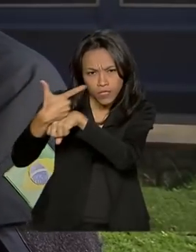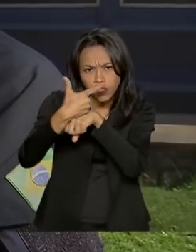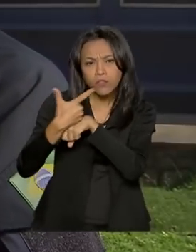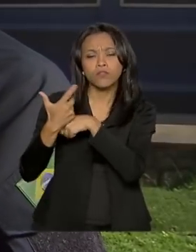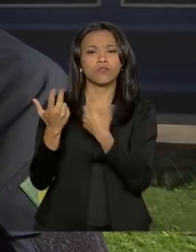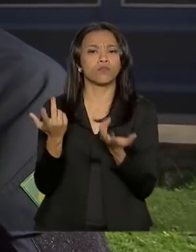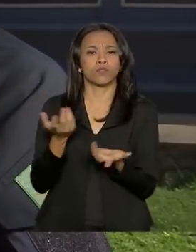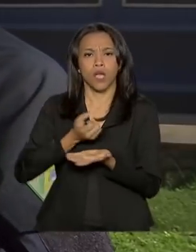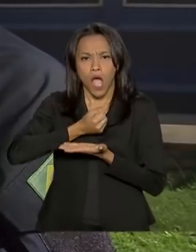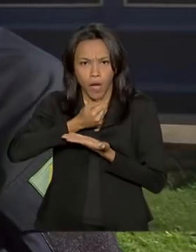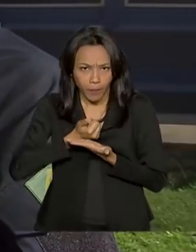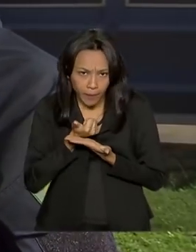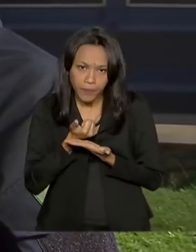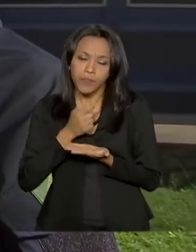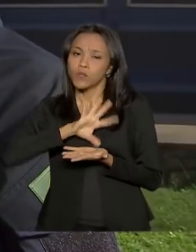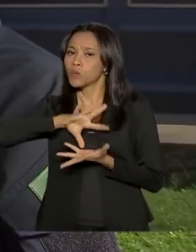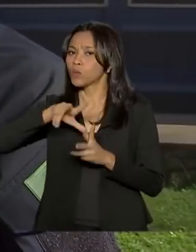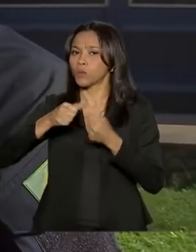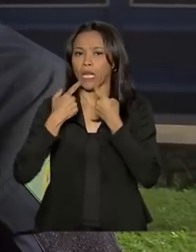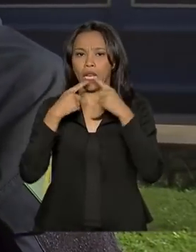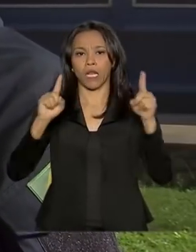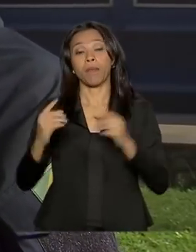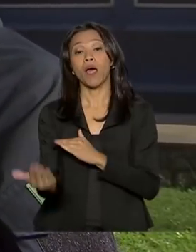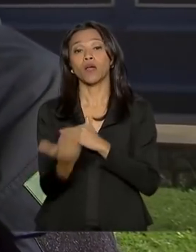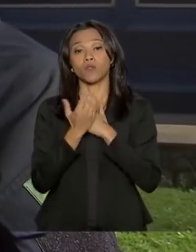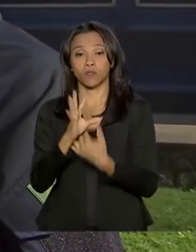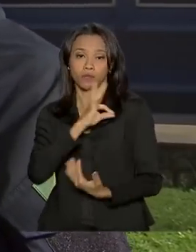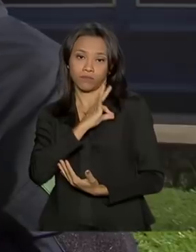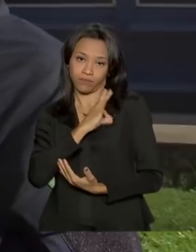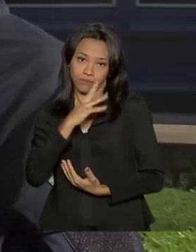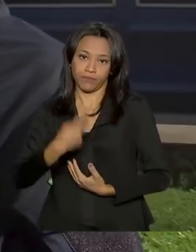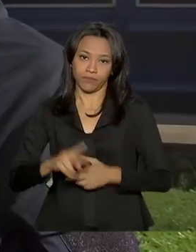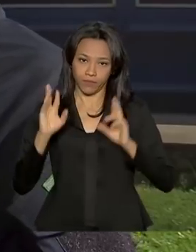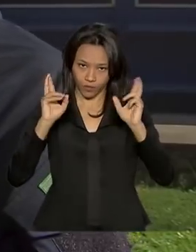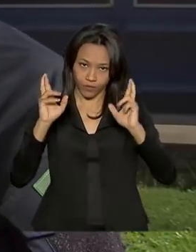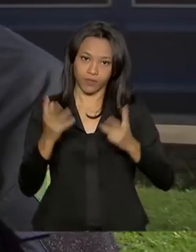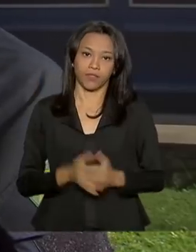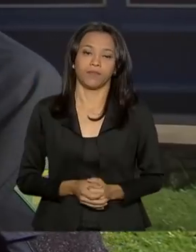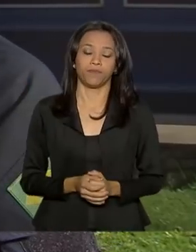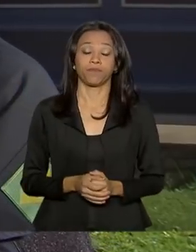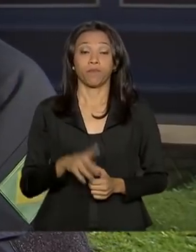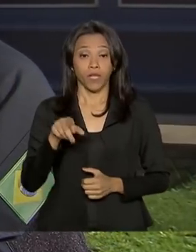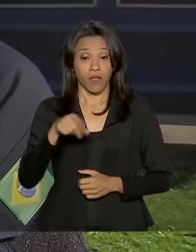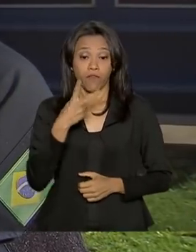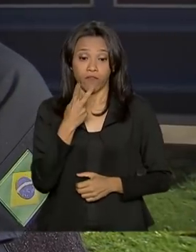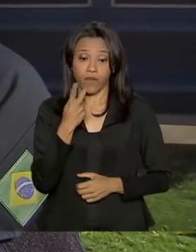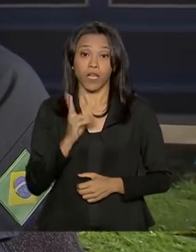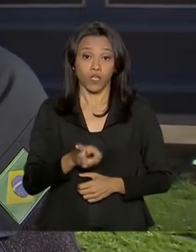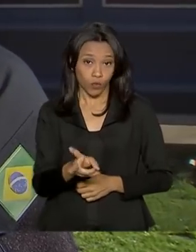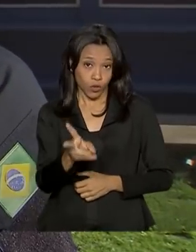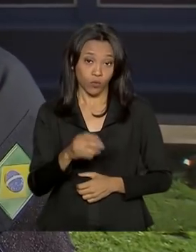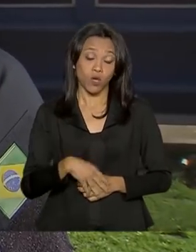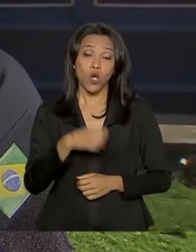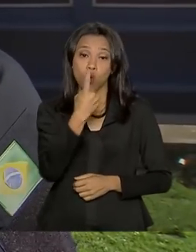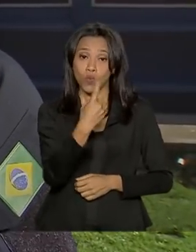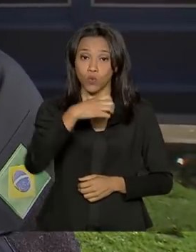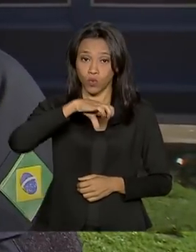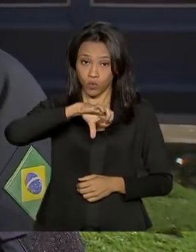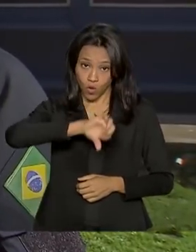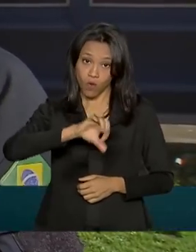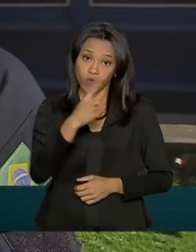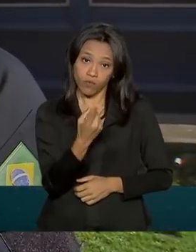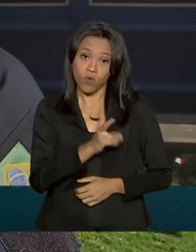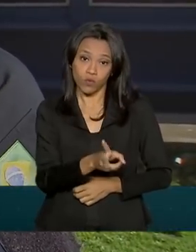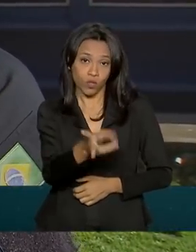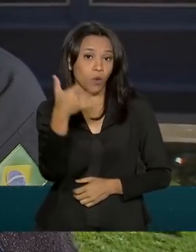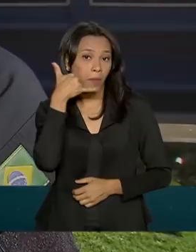sobre as denúncias que possibilitem o nosso trabalho de inteligência. E a gente destaca que o número 191 continua ativo. Sim, sim. O 91